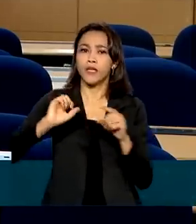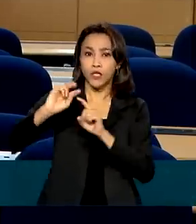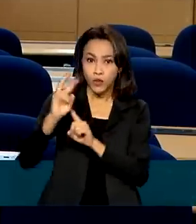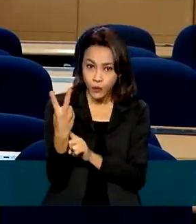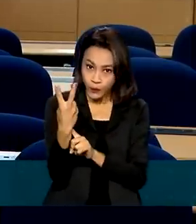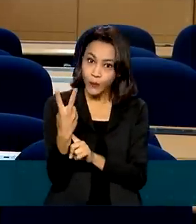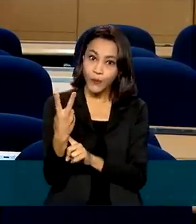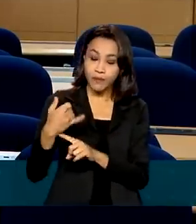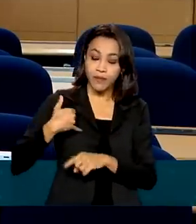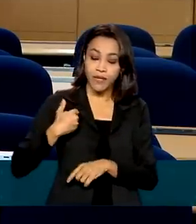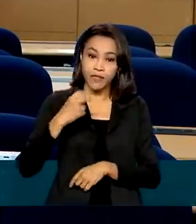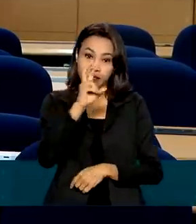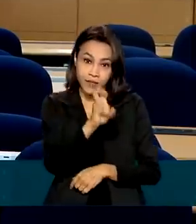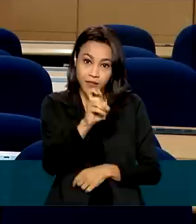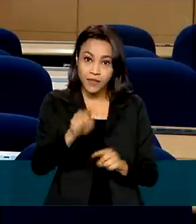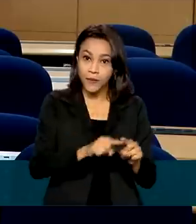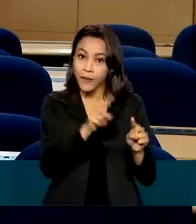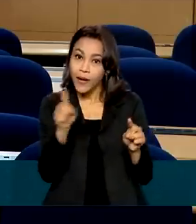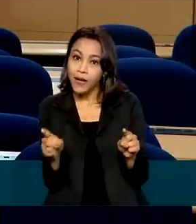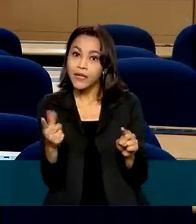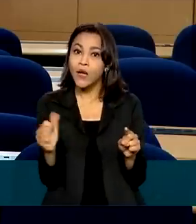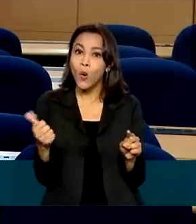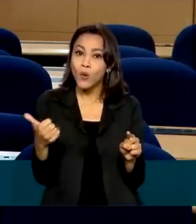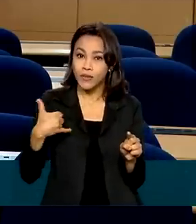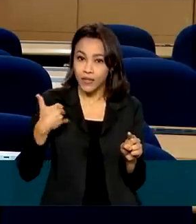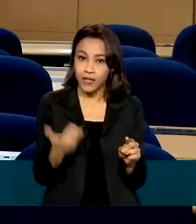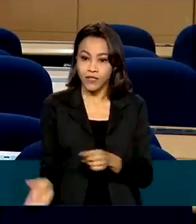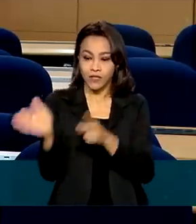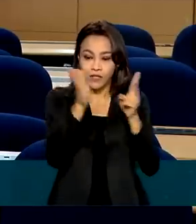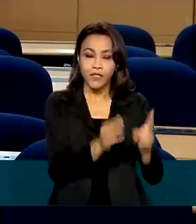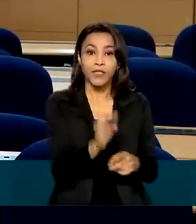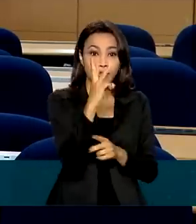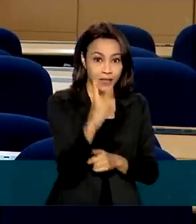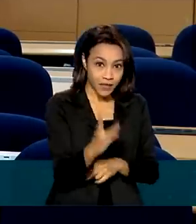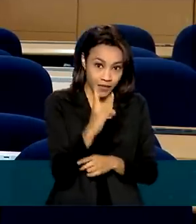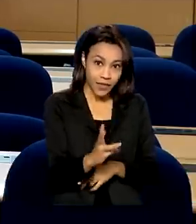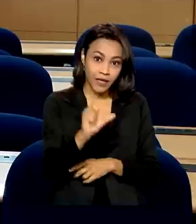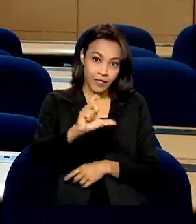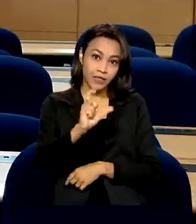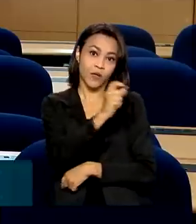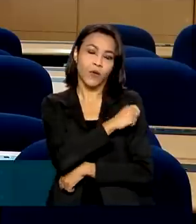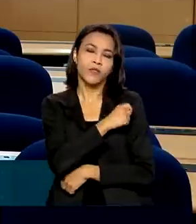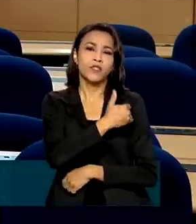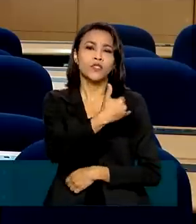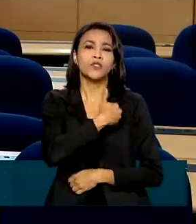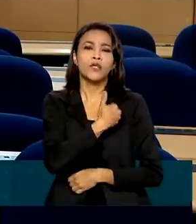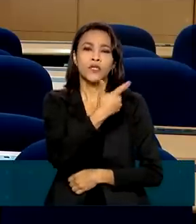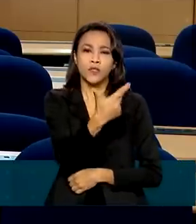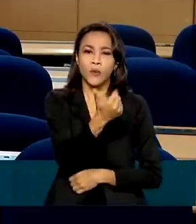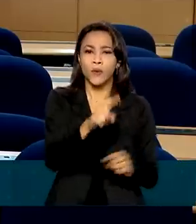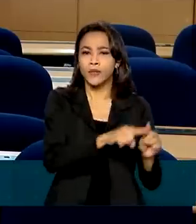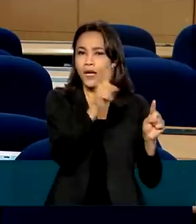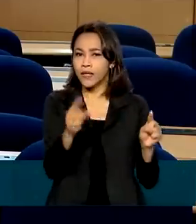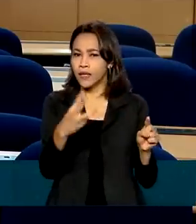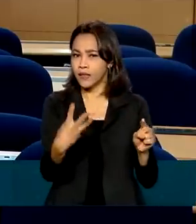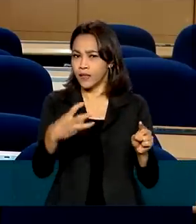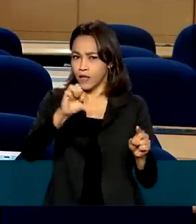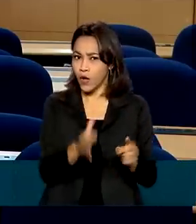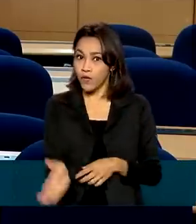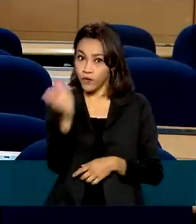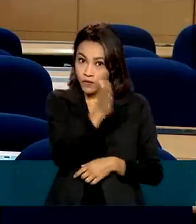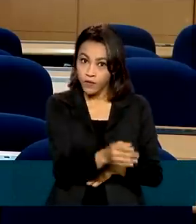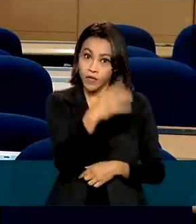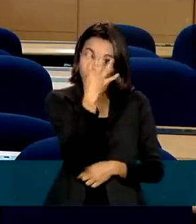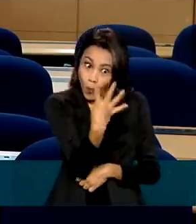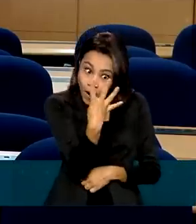crianças de 5 a 11 anos, três doses para pessoas de 12 a 39 anos e quatro doses